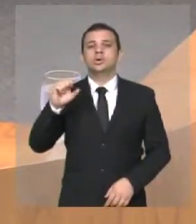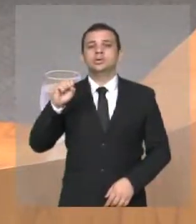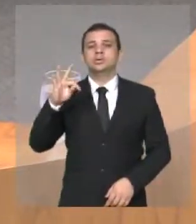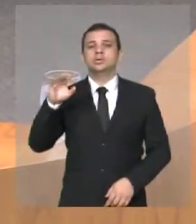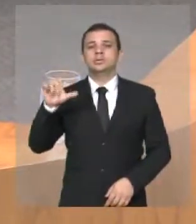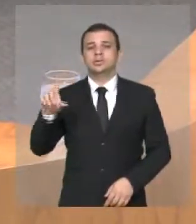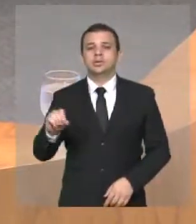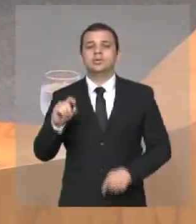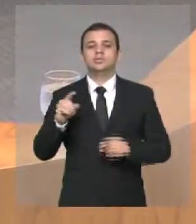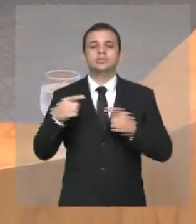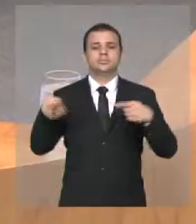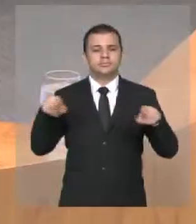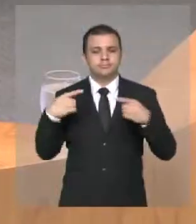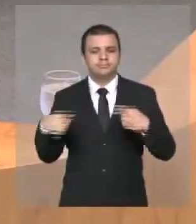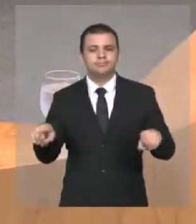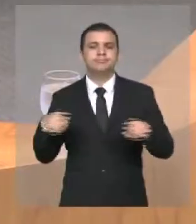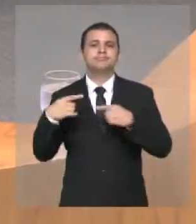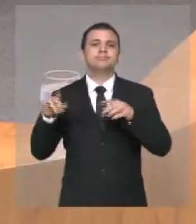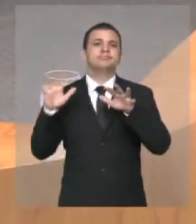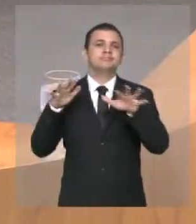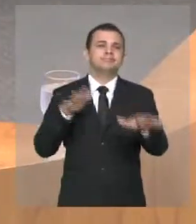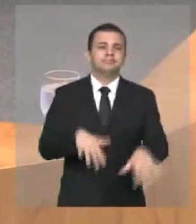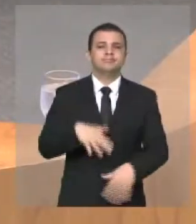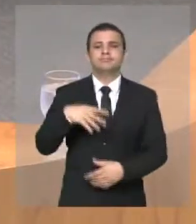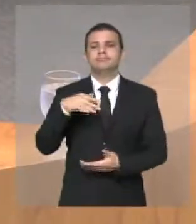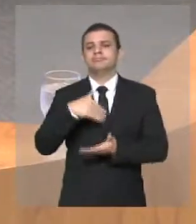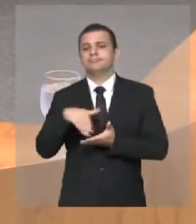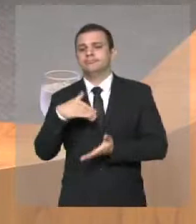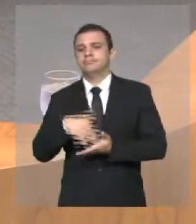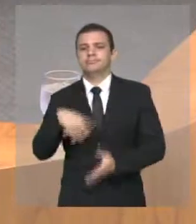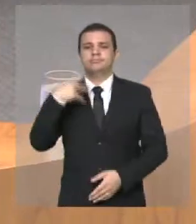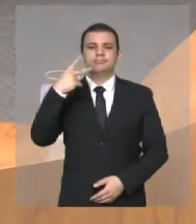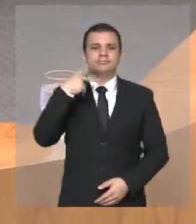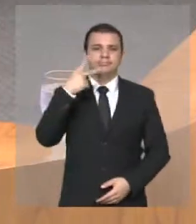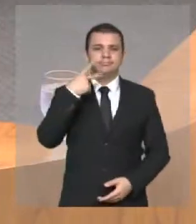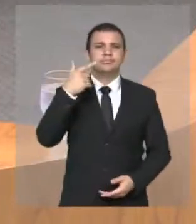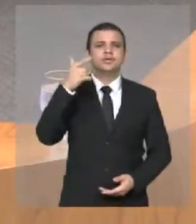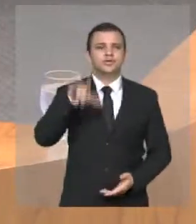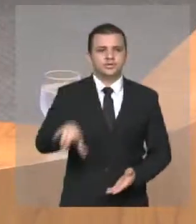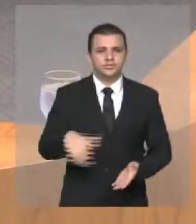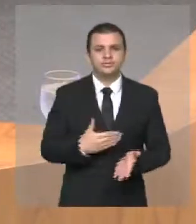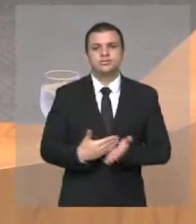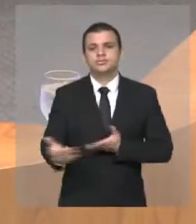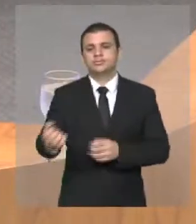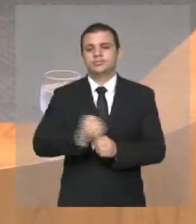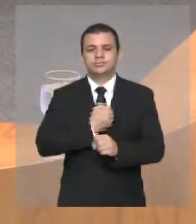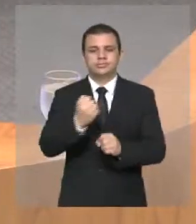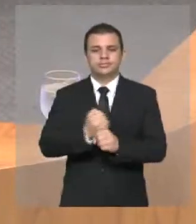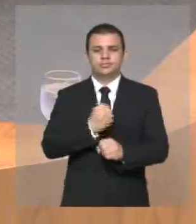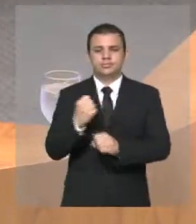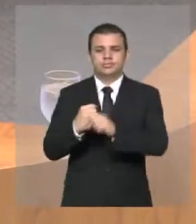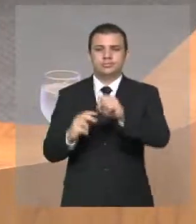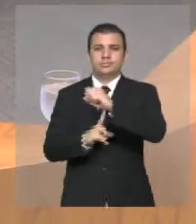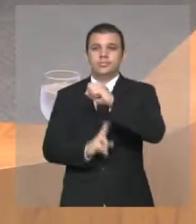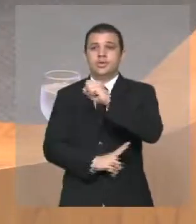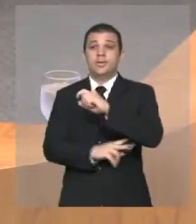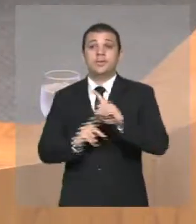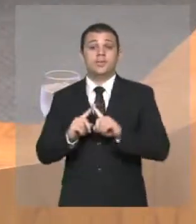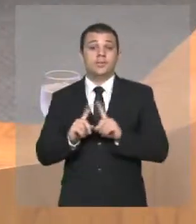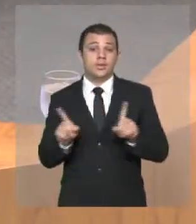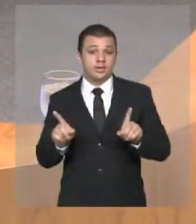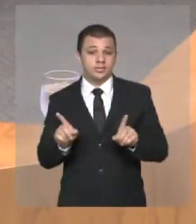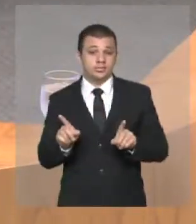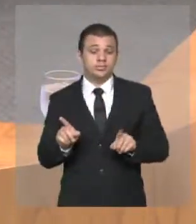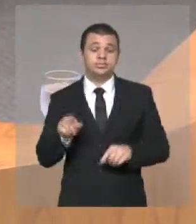secretários, vereadores, e fez o lançamento da construção da ponte. Não obstante, o atual